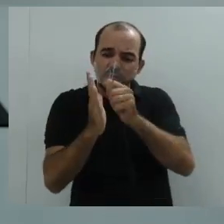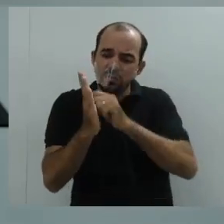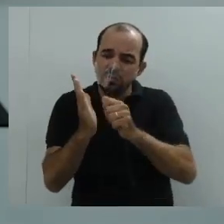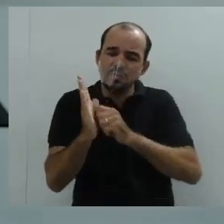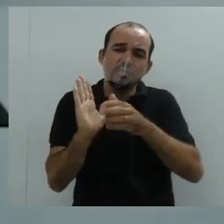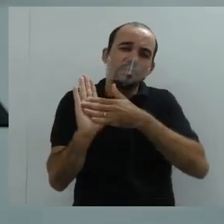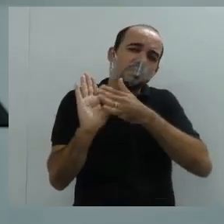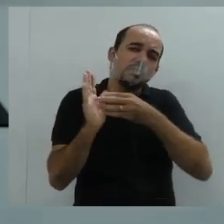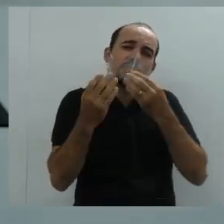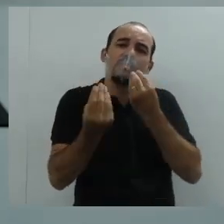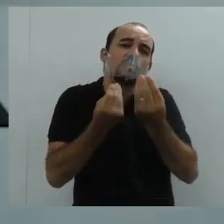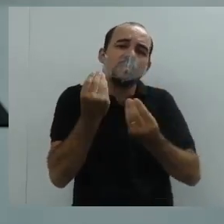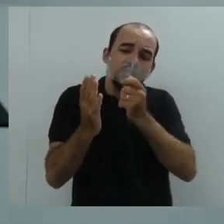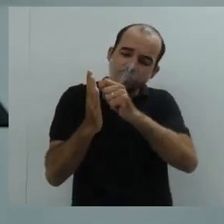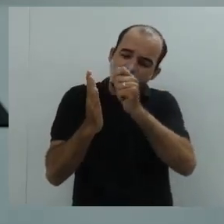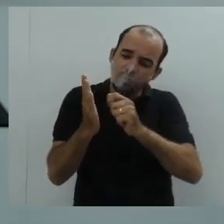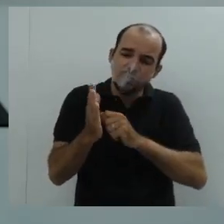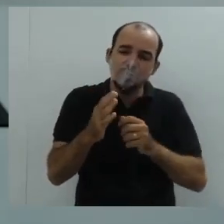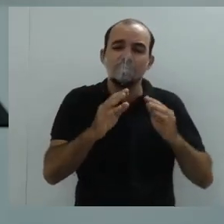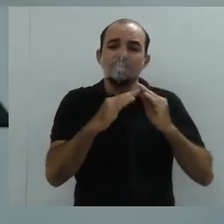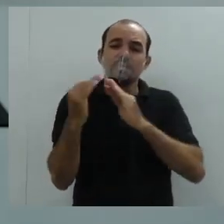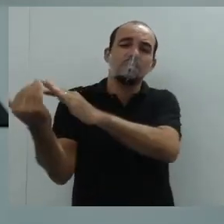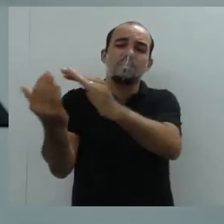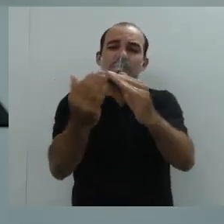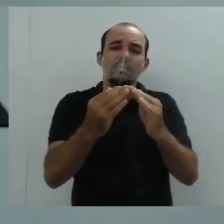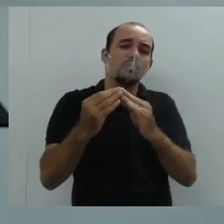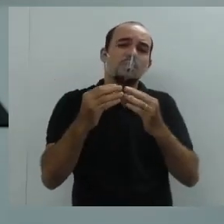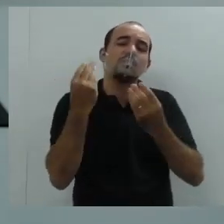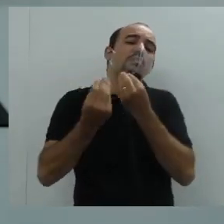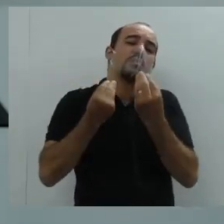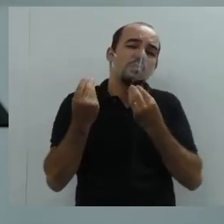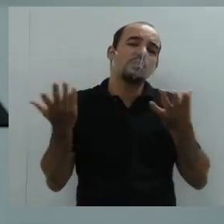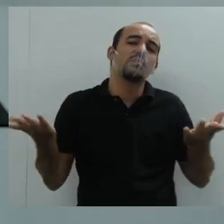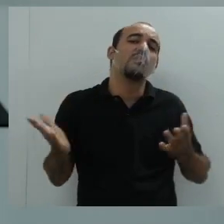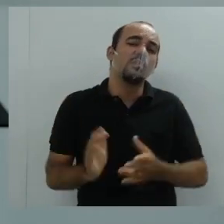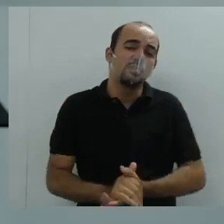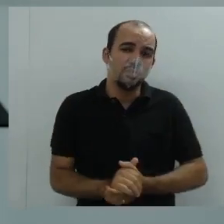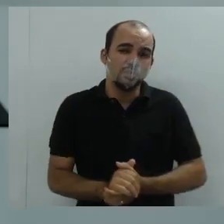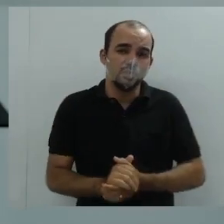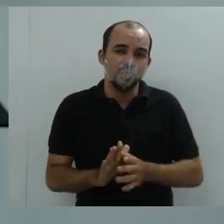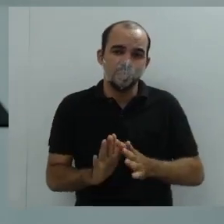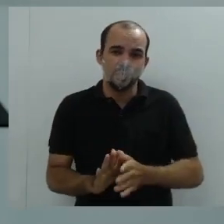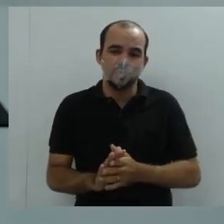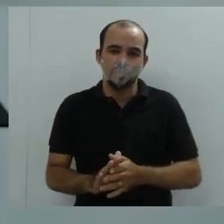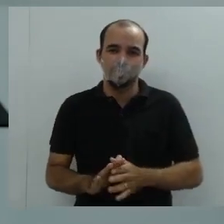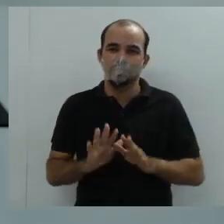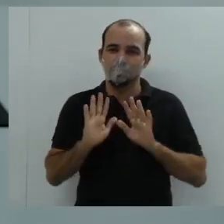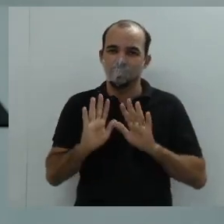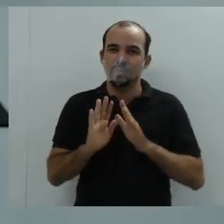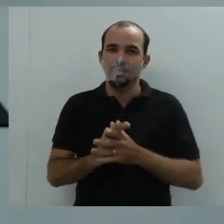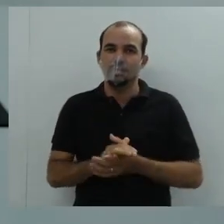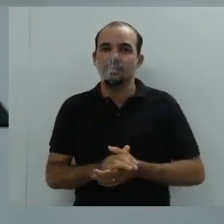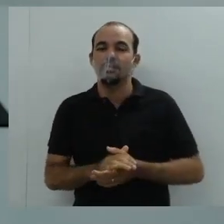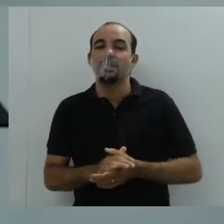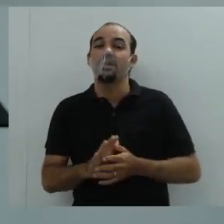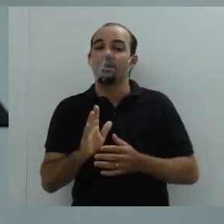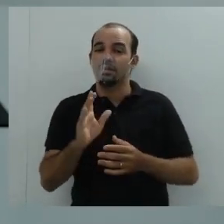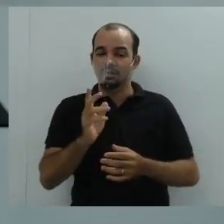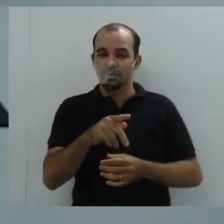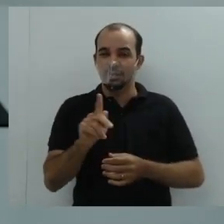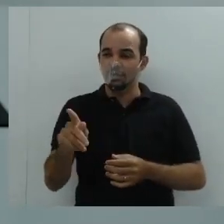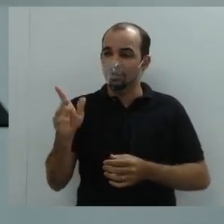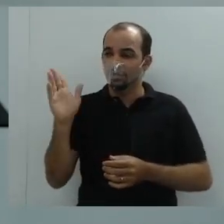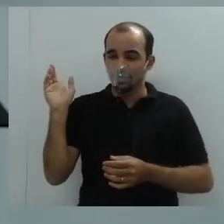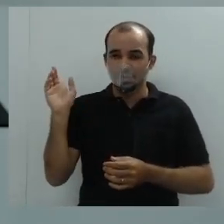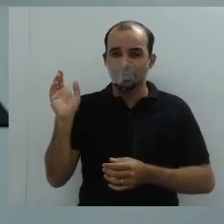lá, estudantes. Como é que a gente vai fazer isso tudo? Vamos pensar comigo. Eu identifiquei um problema para vocês. Eu disse que a gente vai